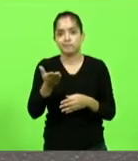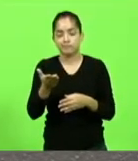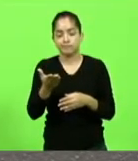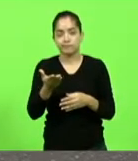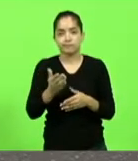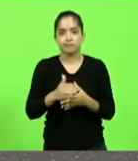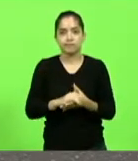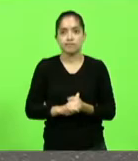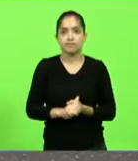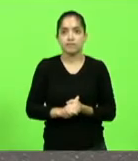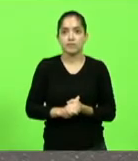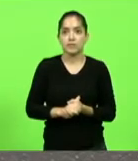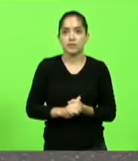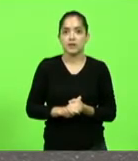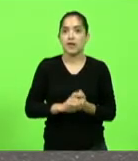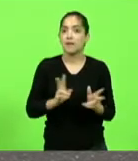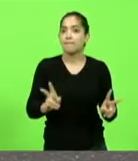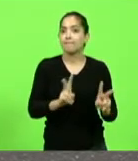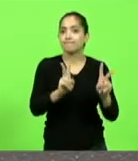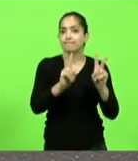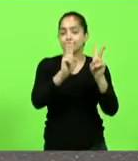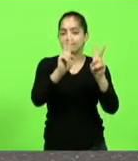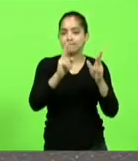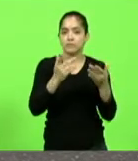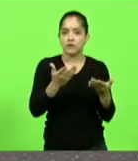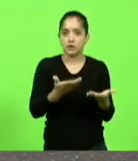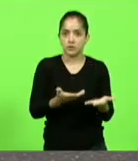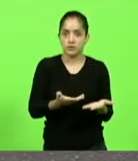sejam valorizados sejam